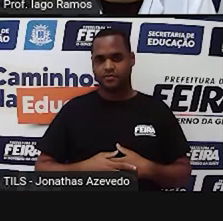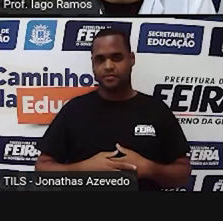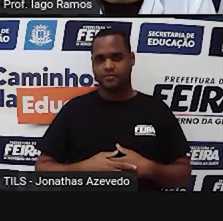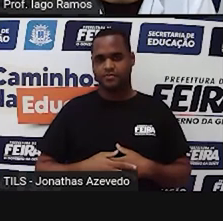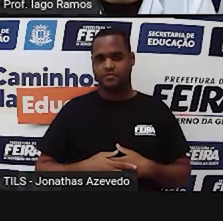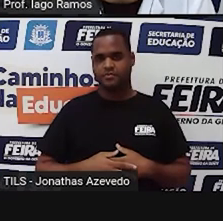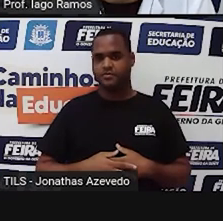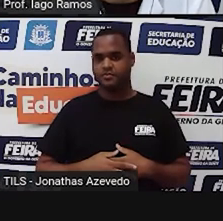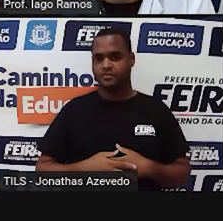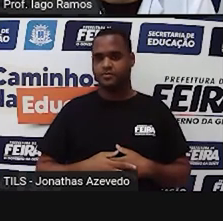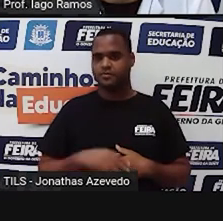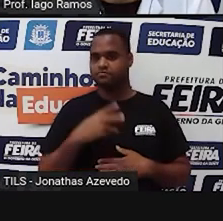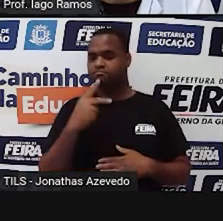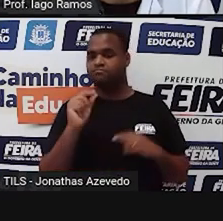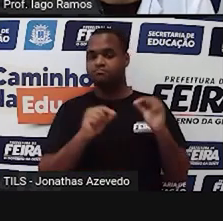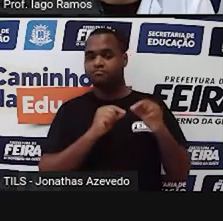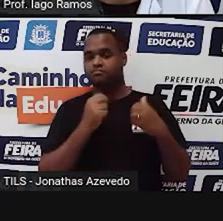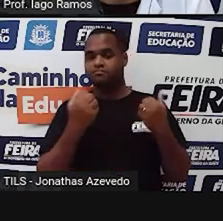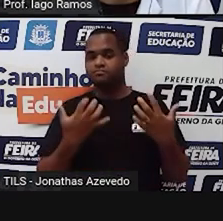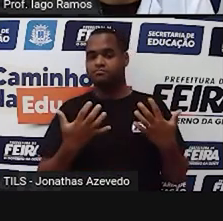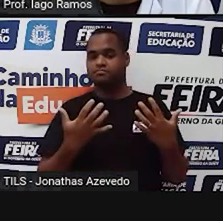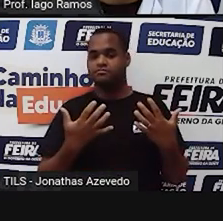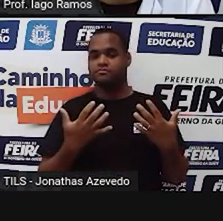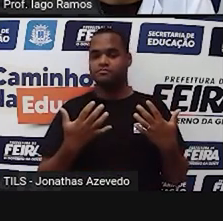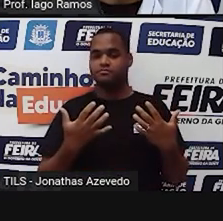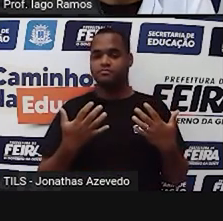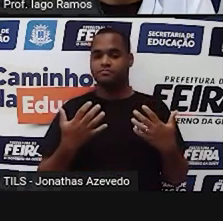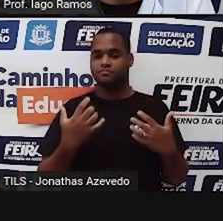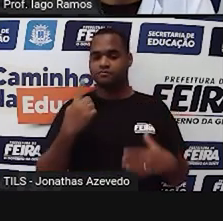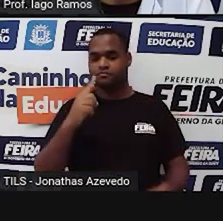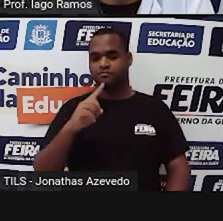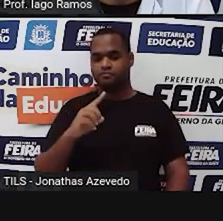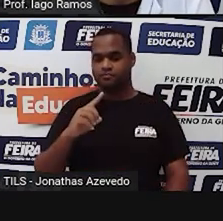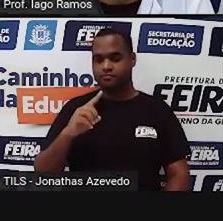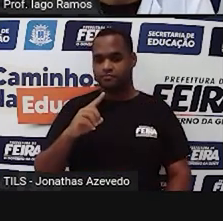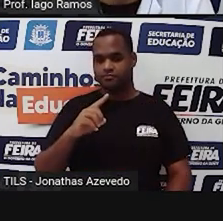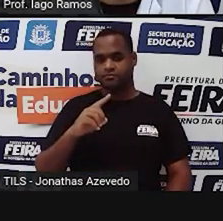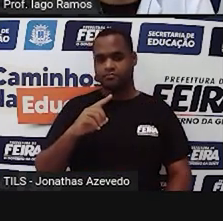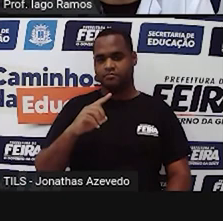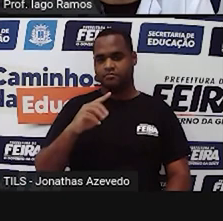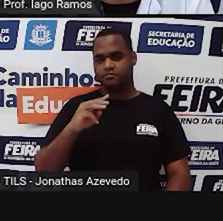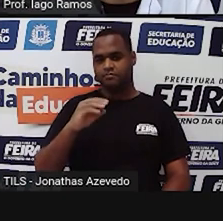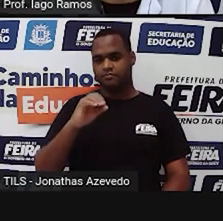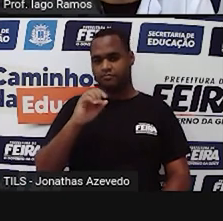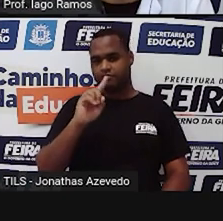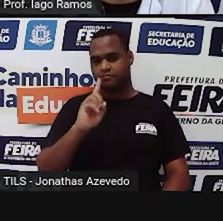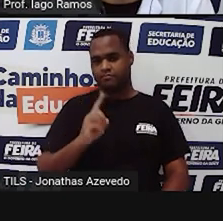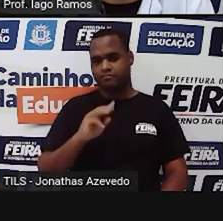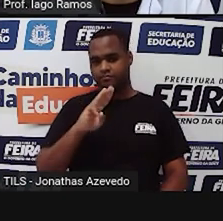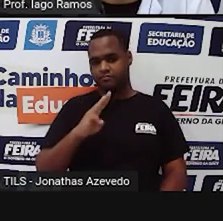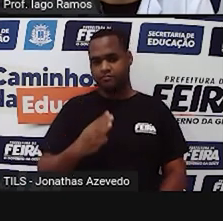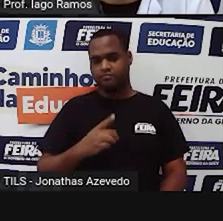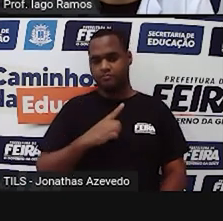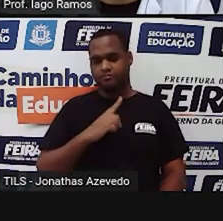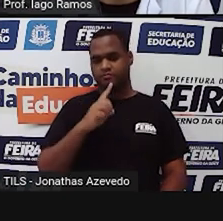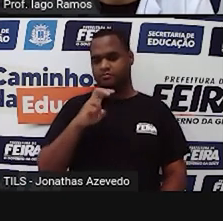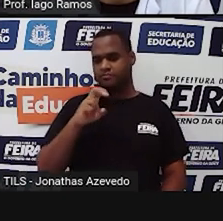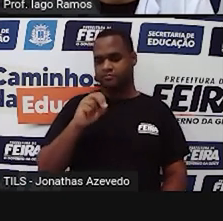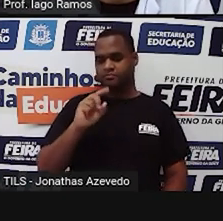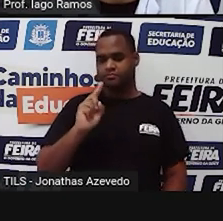vai dar o seguinte, olha só, vai dar 1,15 mil